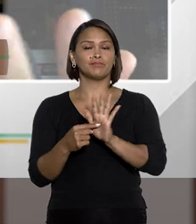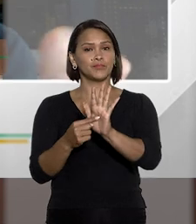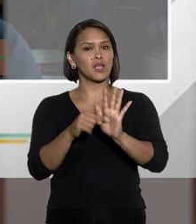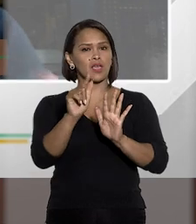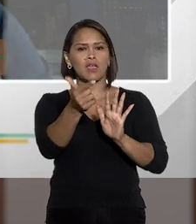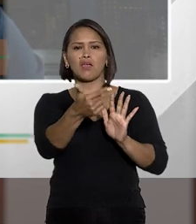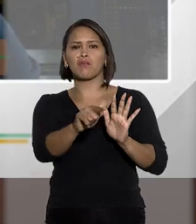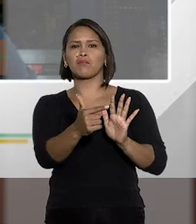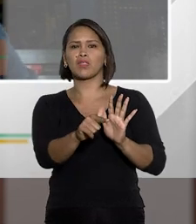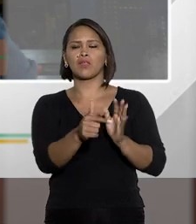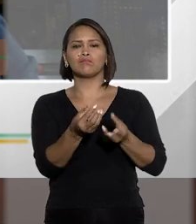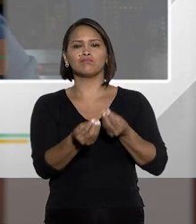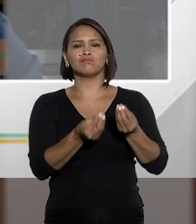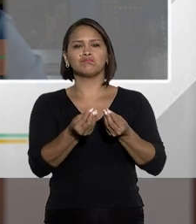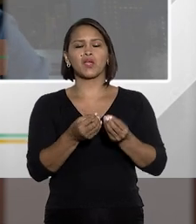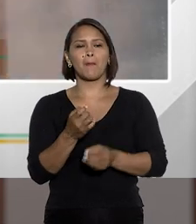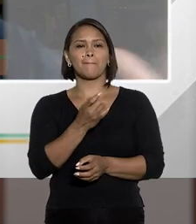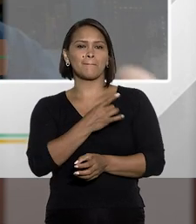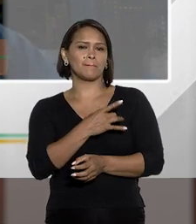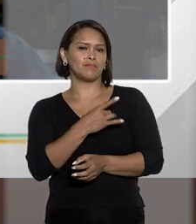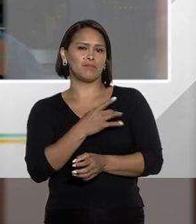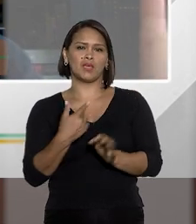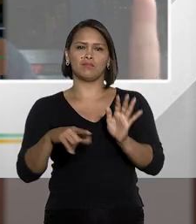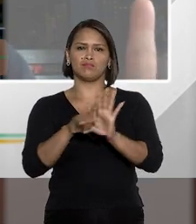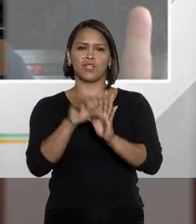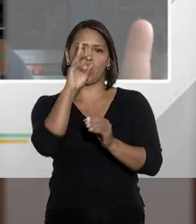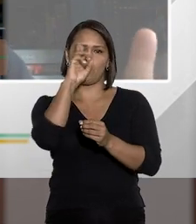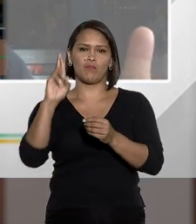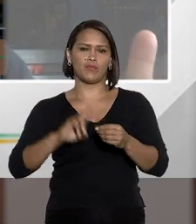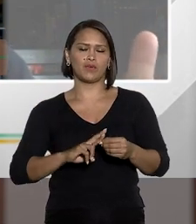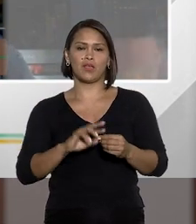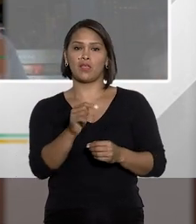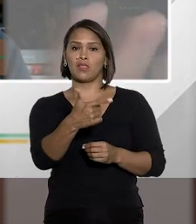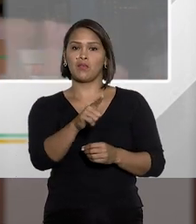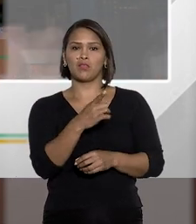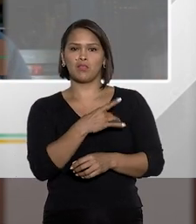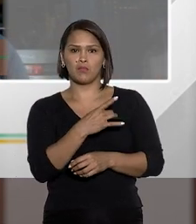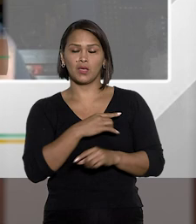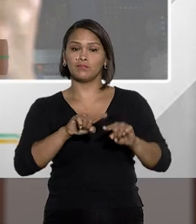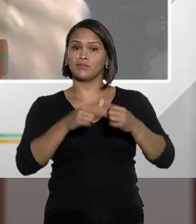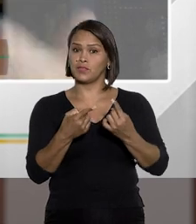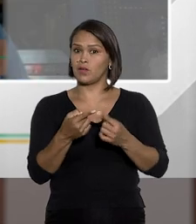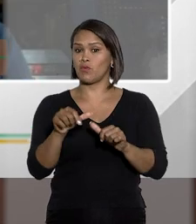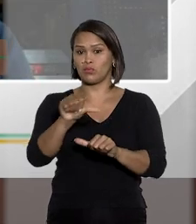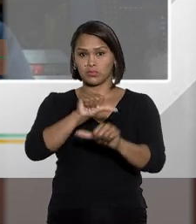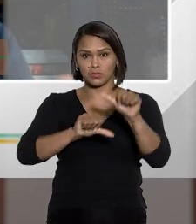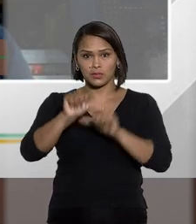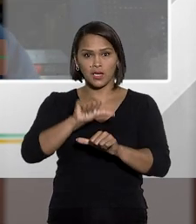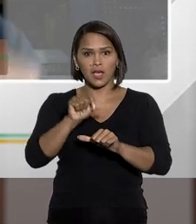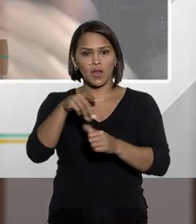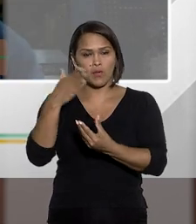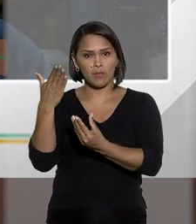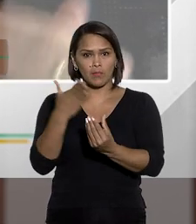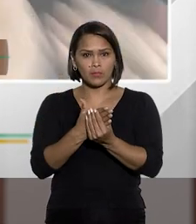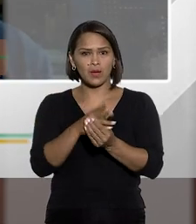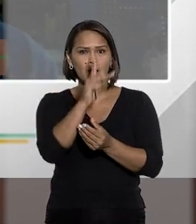isso para mostrar, eu não tenho medo algum da lei de abuso de autoridade. Medo algum, aliás, eu quero